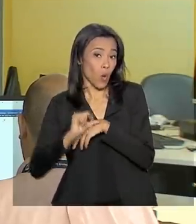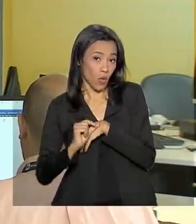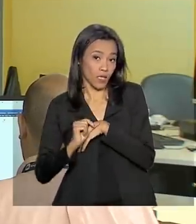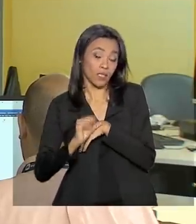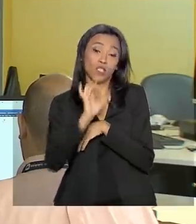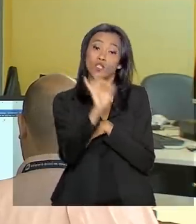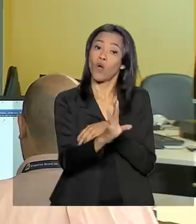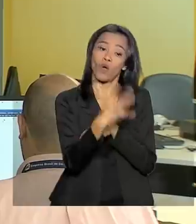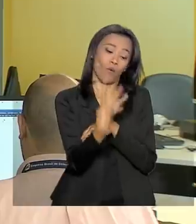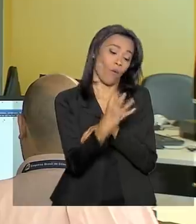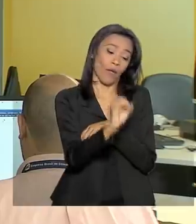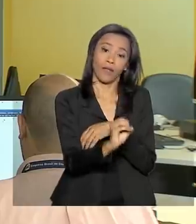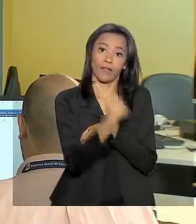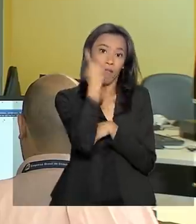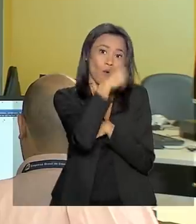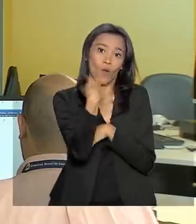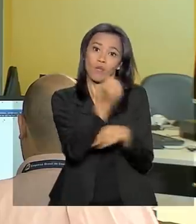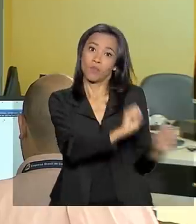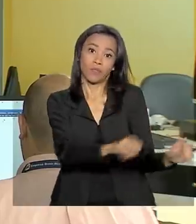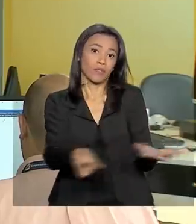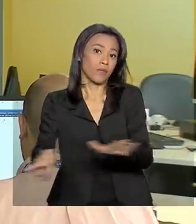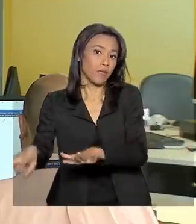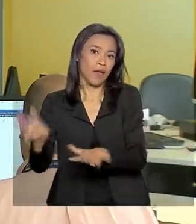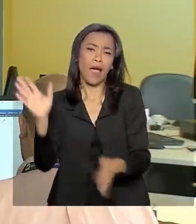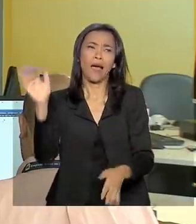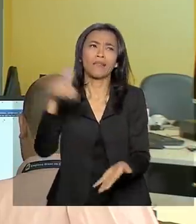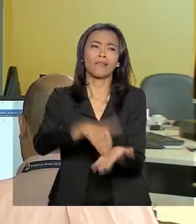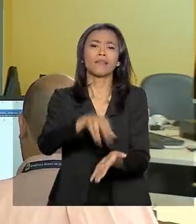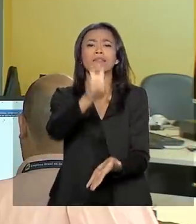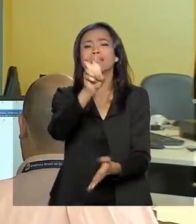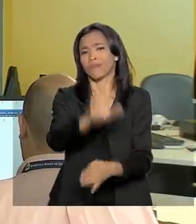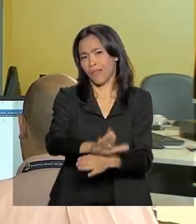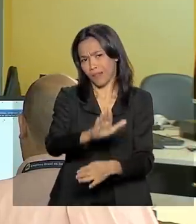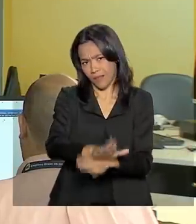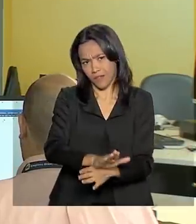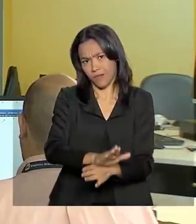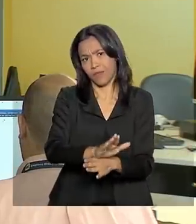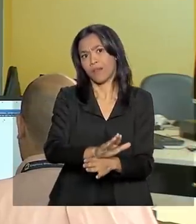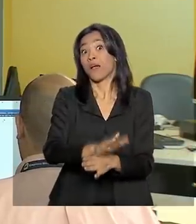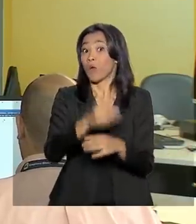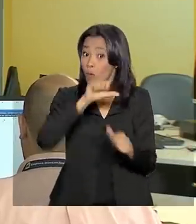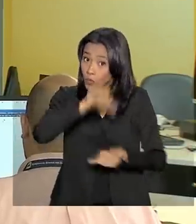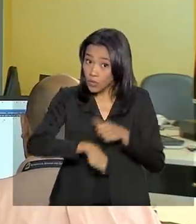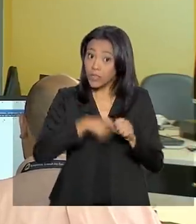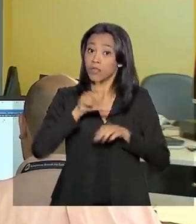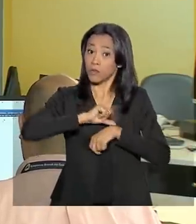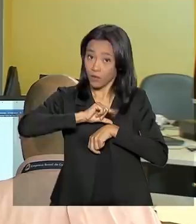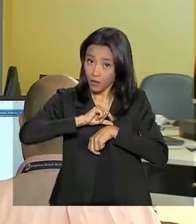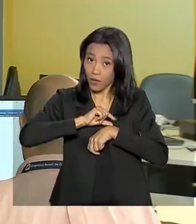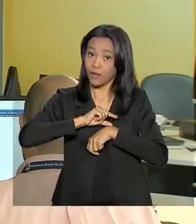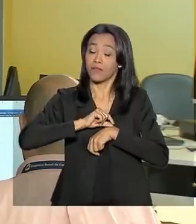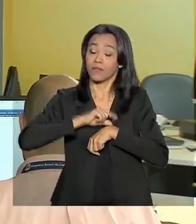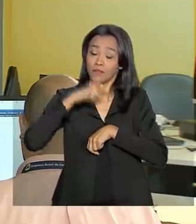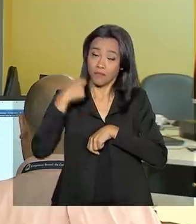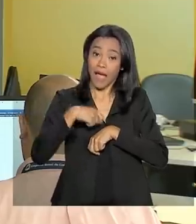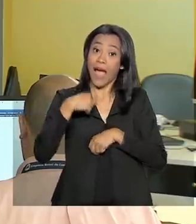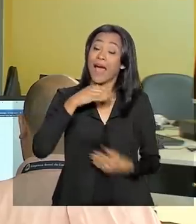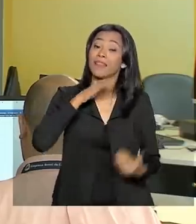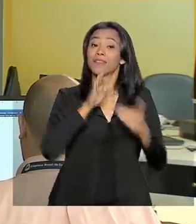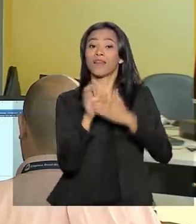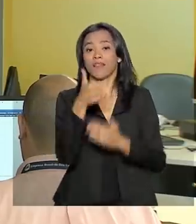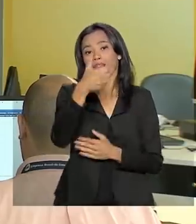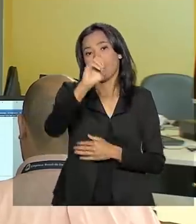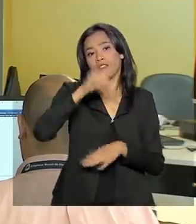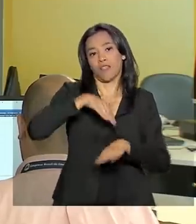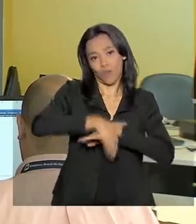em 40 horas por semana e fica aberta até as 5 da tarde. Com a mudança, as unidades de saúde poderão atender até as 10 da